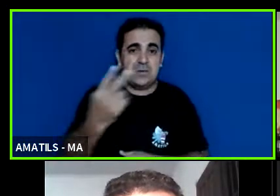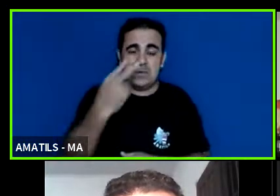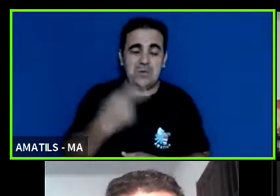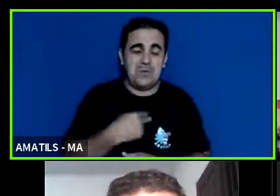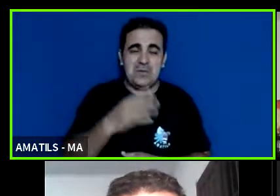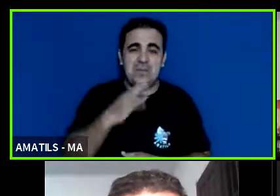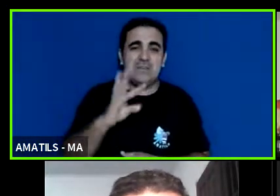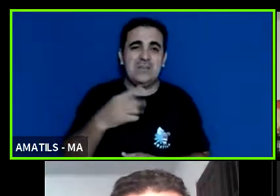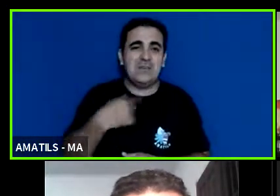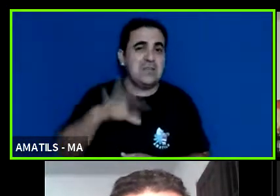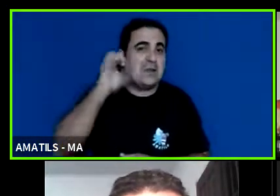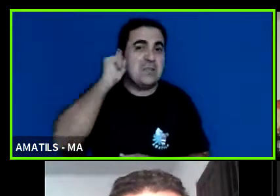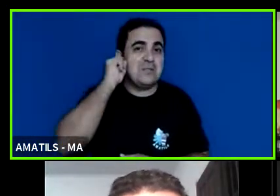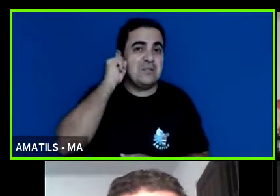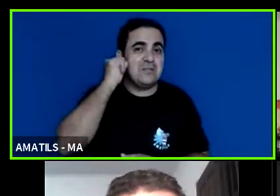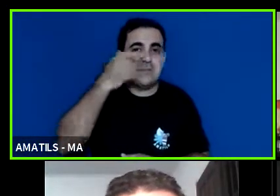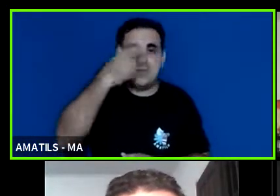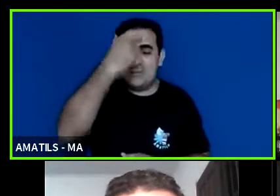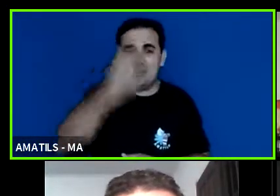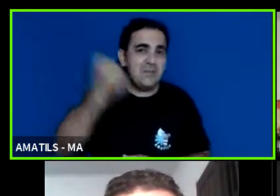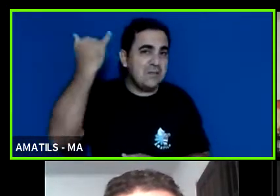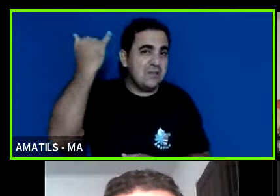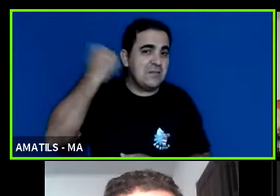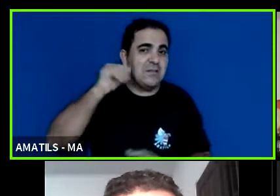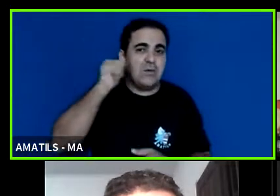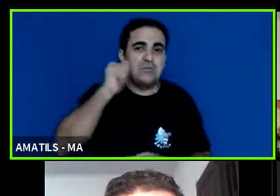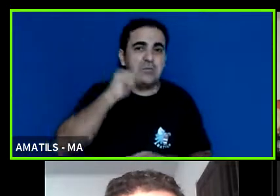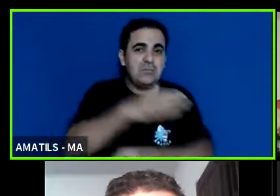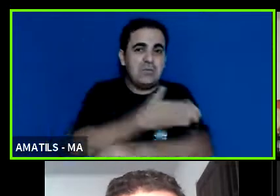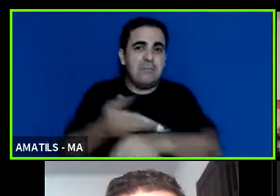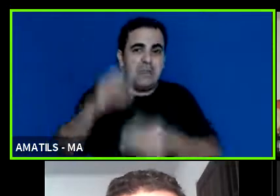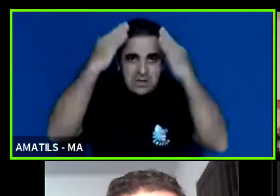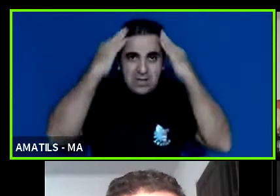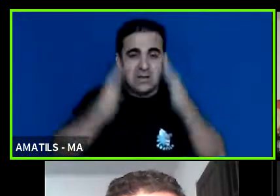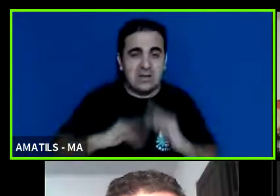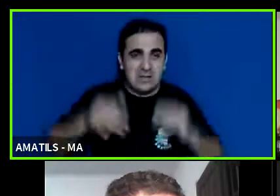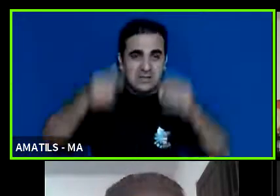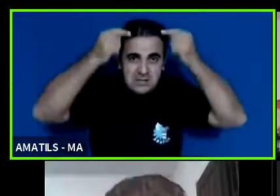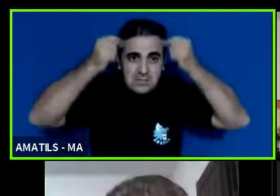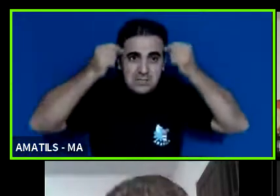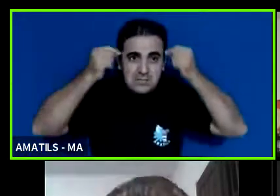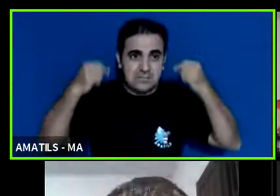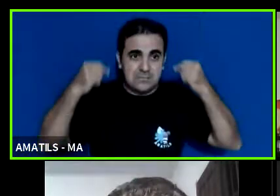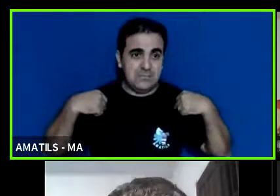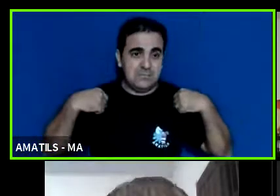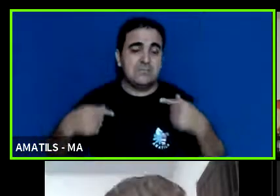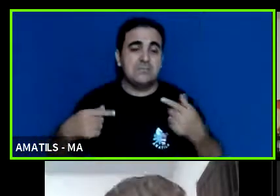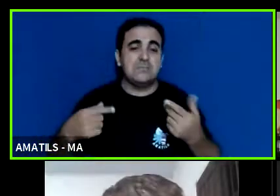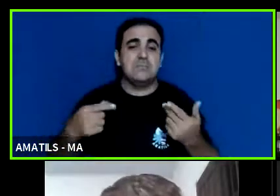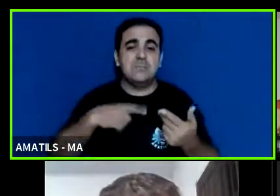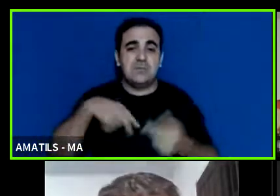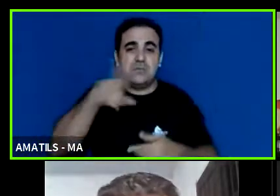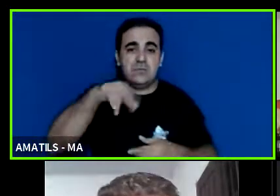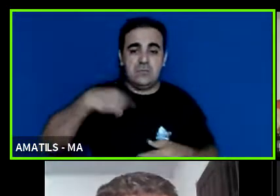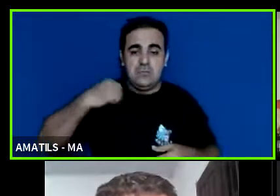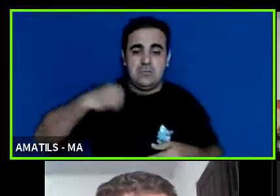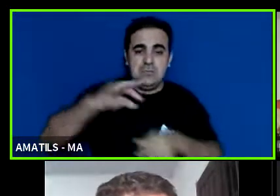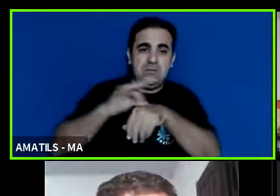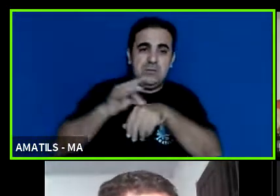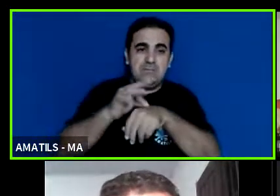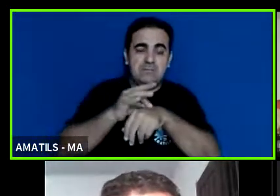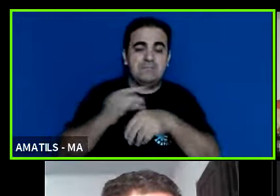ainda não tenha ouvido a minha autodescrição sou uma mulher de pele branca cabelo castanho com mechas na altura dos ombros vestindo uma blusa preta